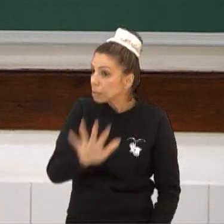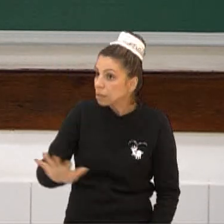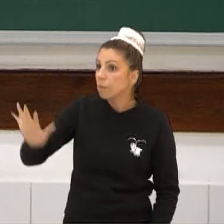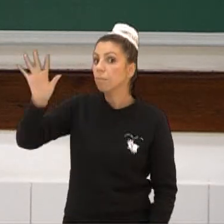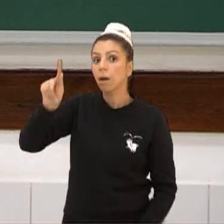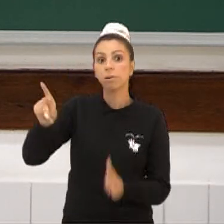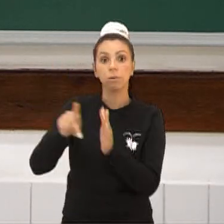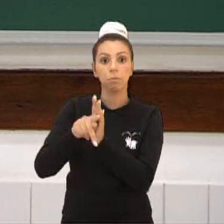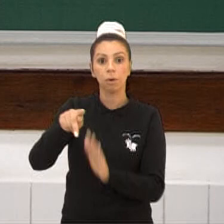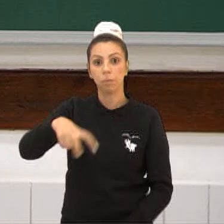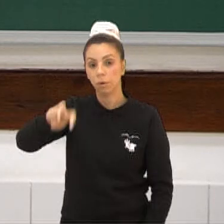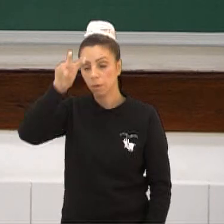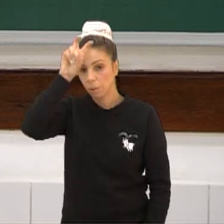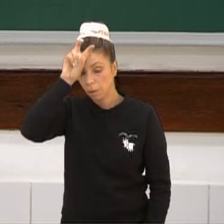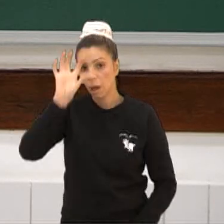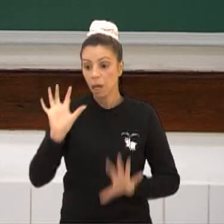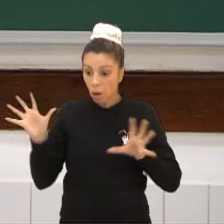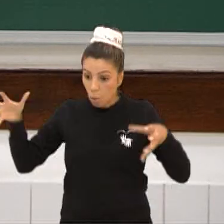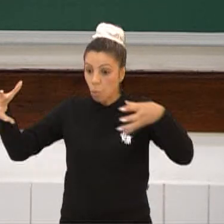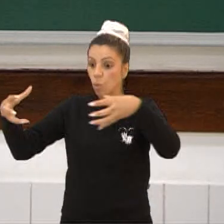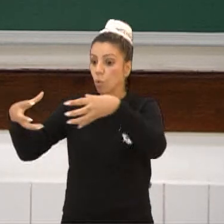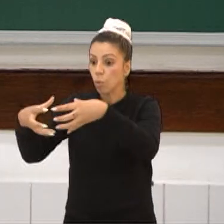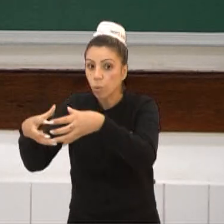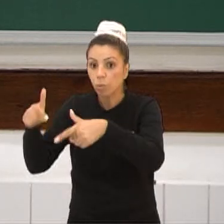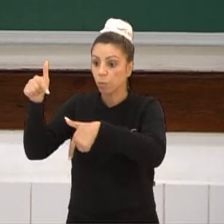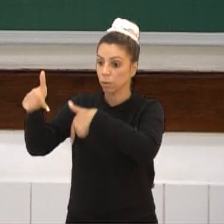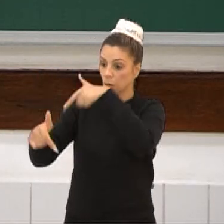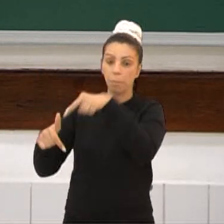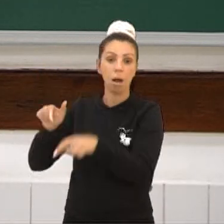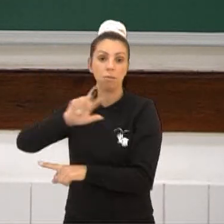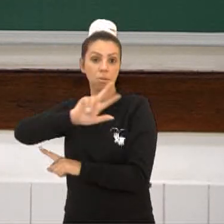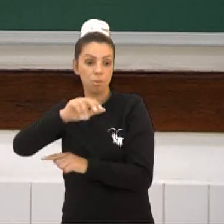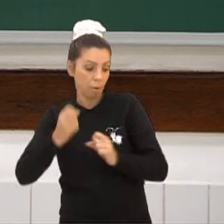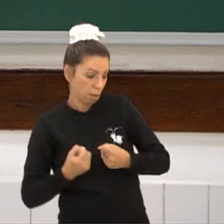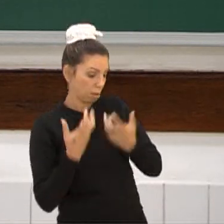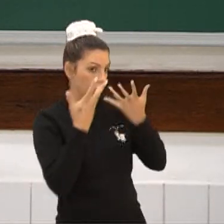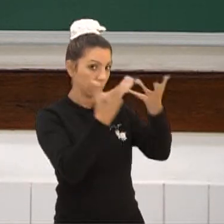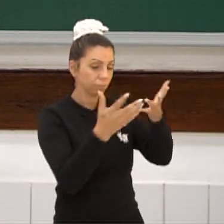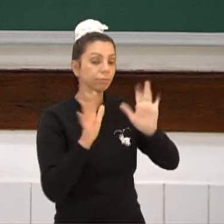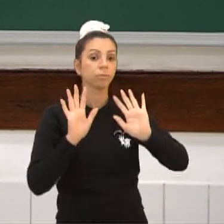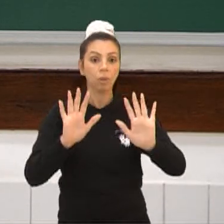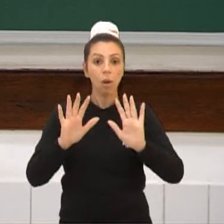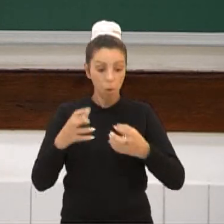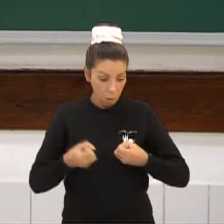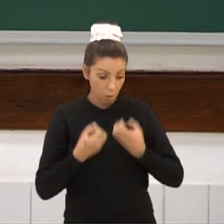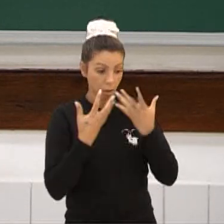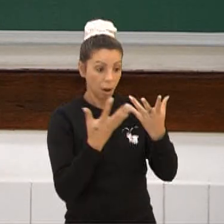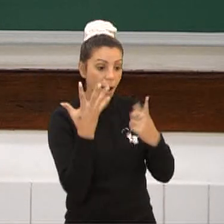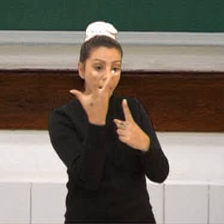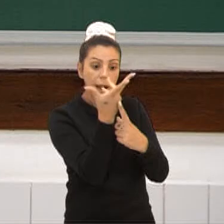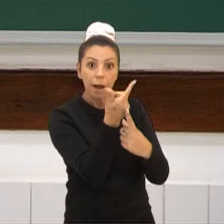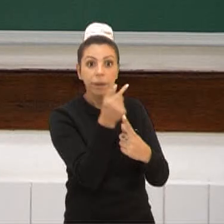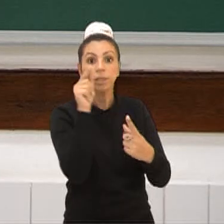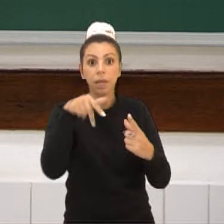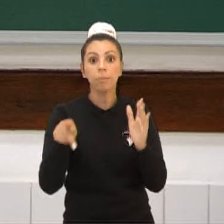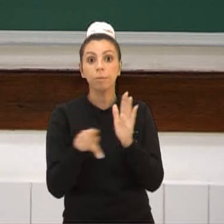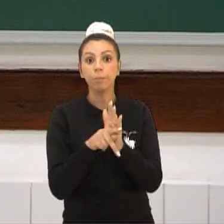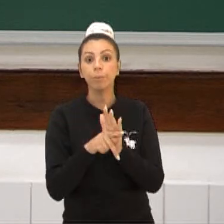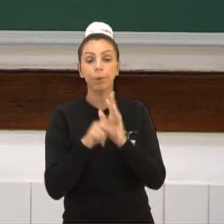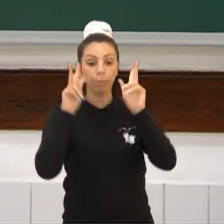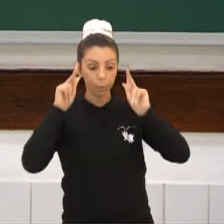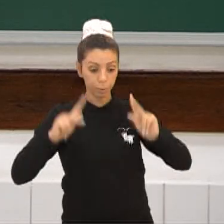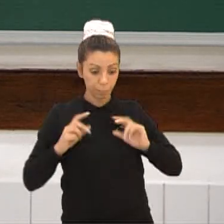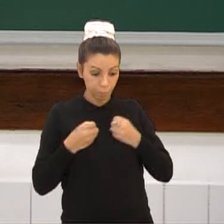como um trabalho, não como uma expressão. Lembrando vocês que arte o que é? É a expressão humana. Que nem eu falei várias vezes. A